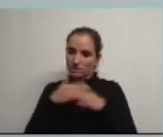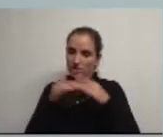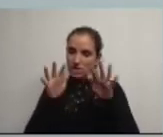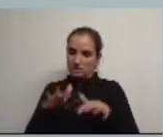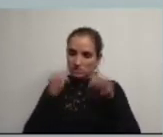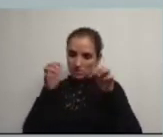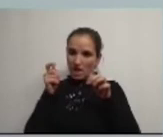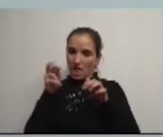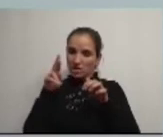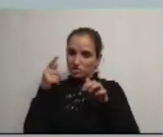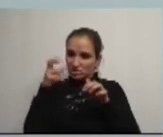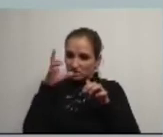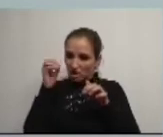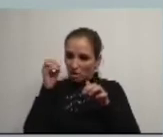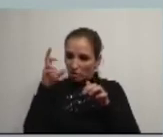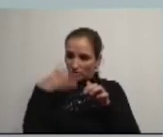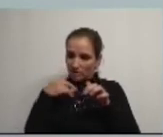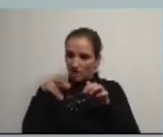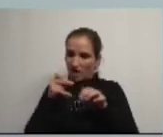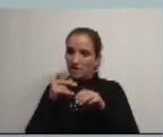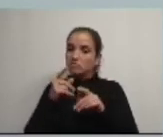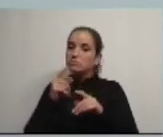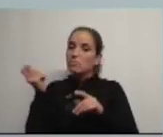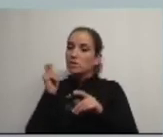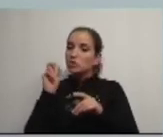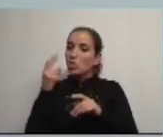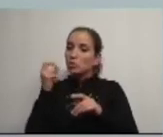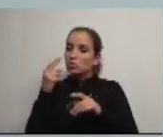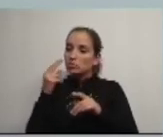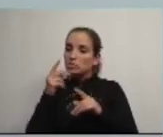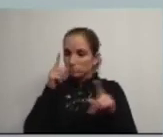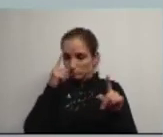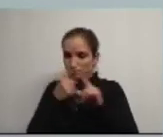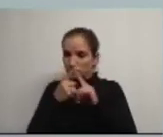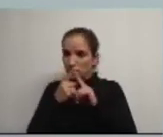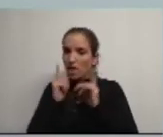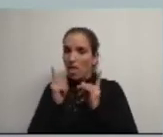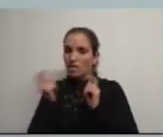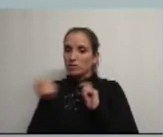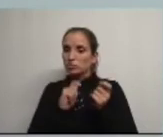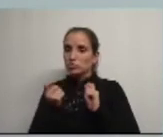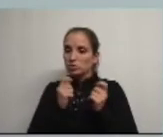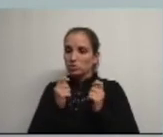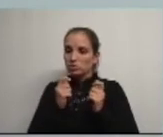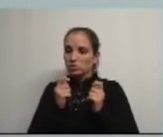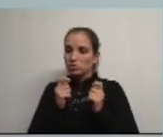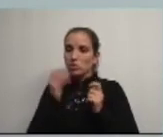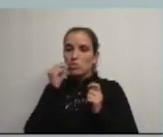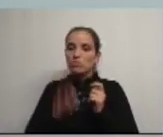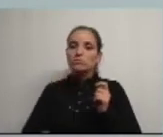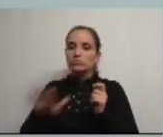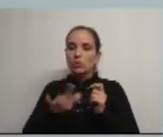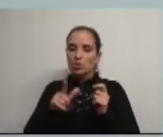Assembleia extraordinária por ano a realizar no mês de outubro destinada exclusivamente a discutir o Estado do Conselho